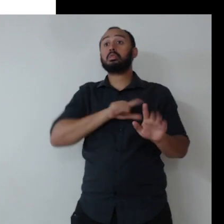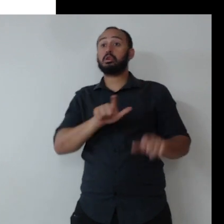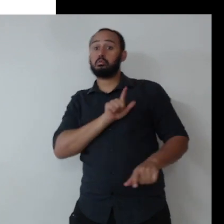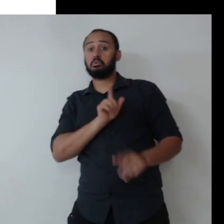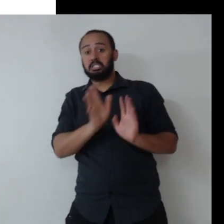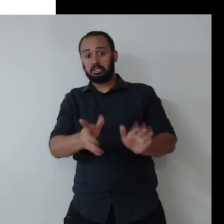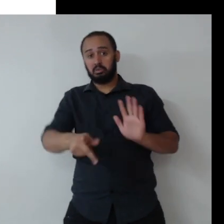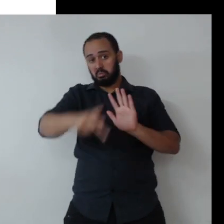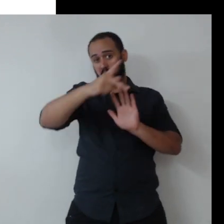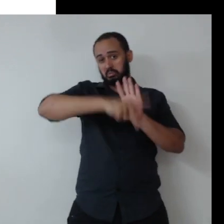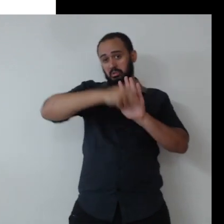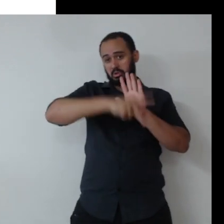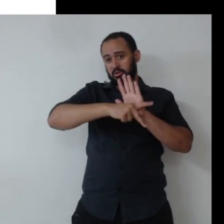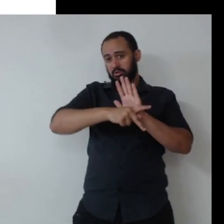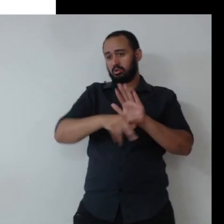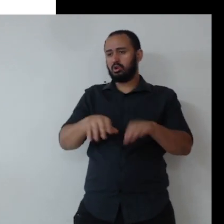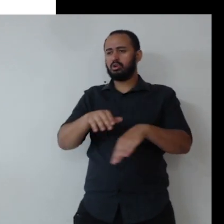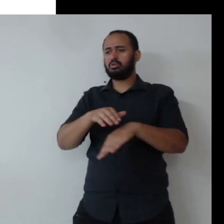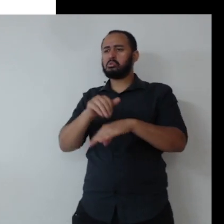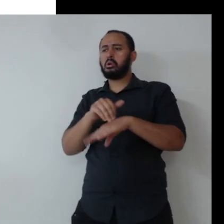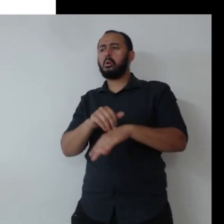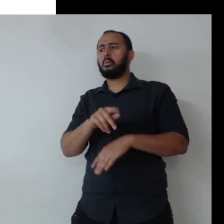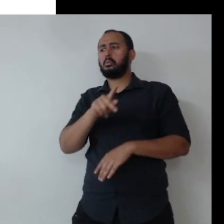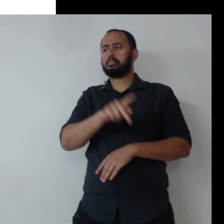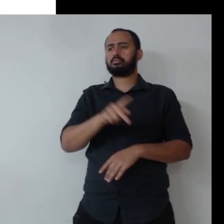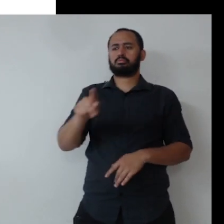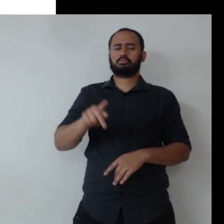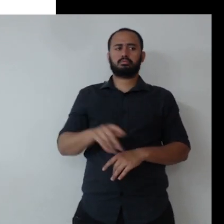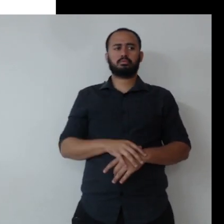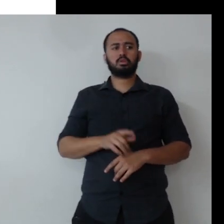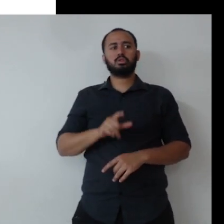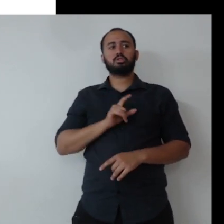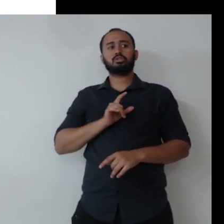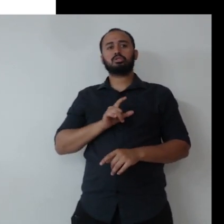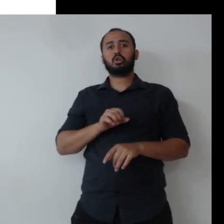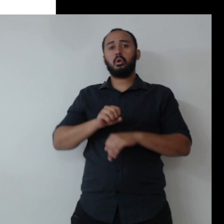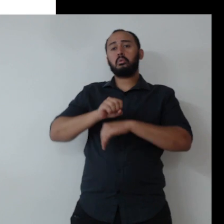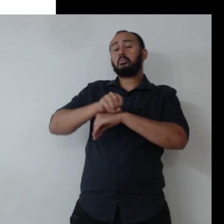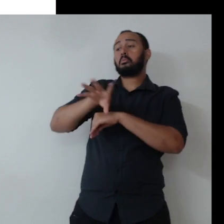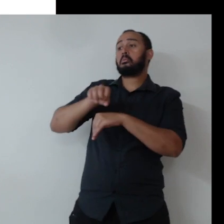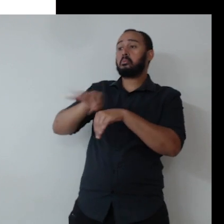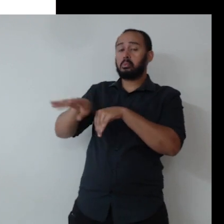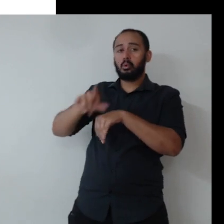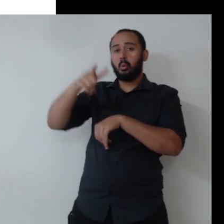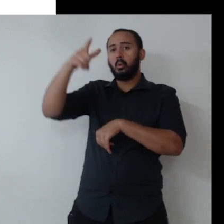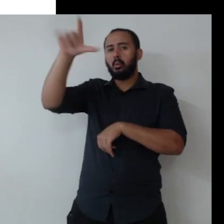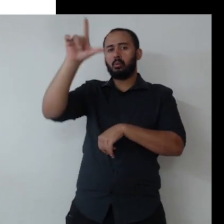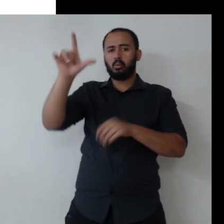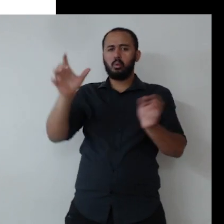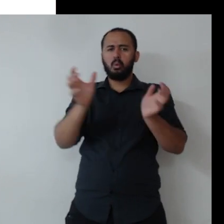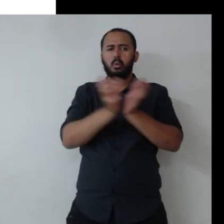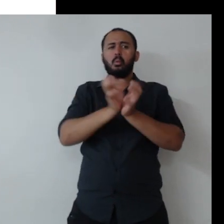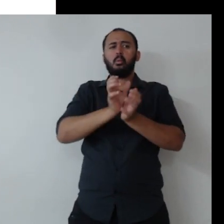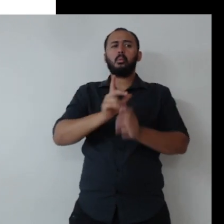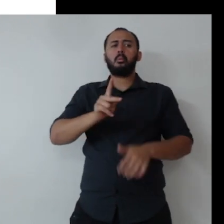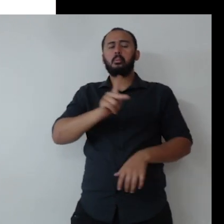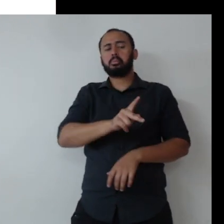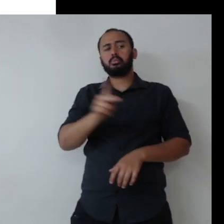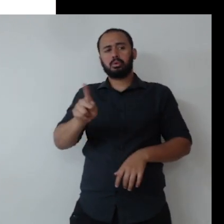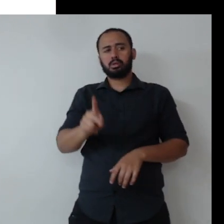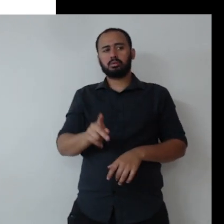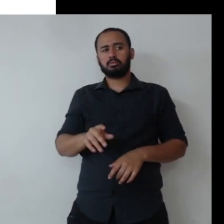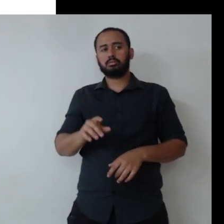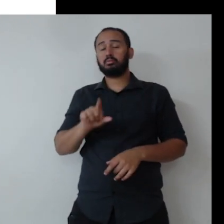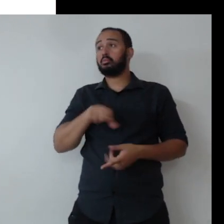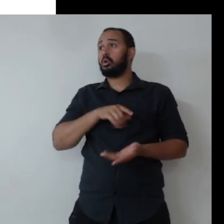bacana, é um edital de chamamento público, compartilhado para contratar, compartilhado com outras instituições públicas para